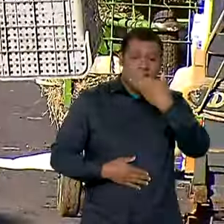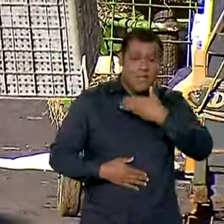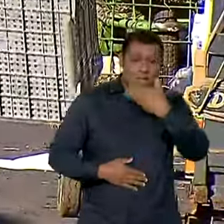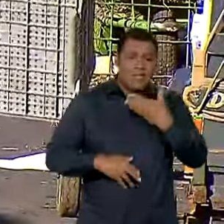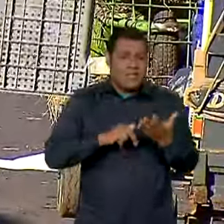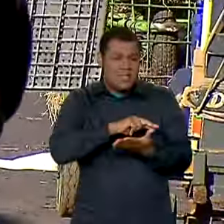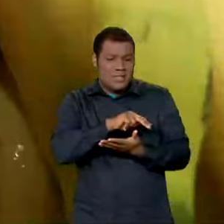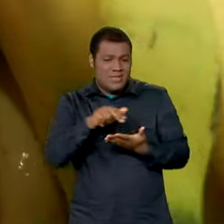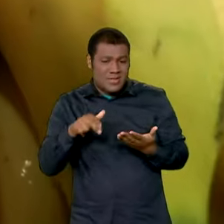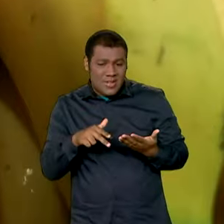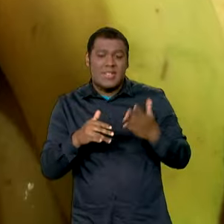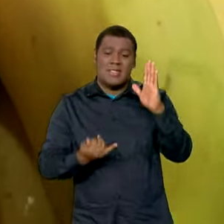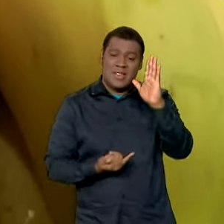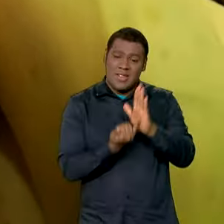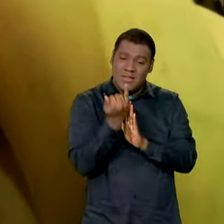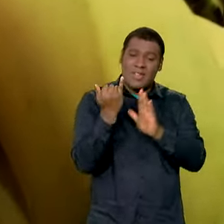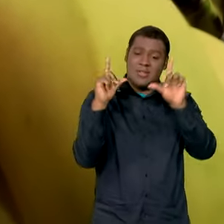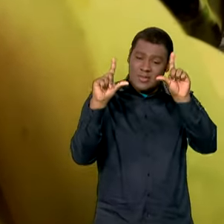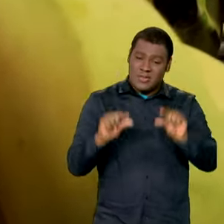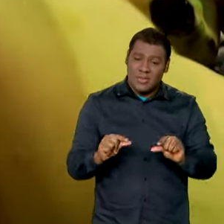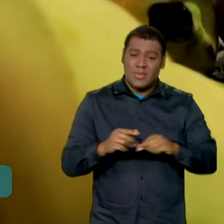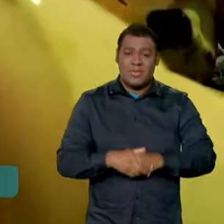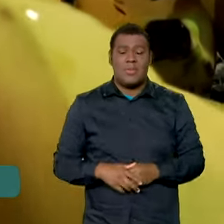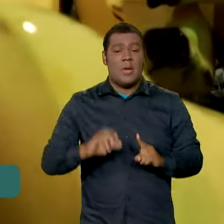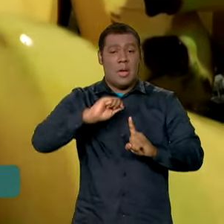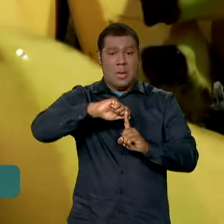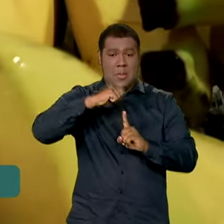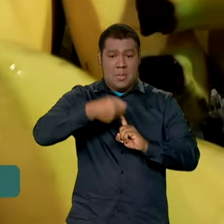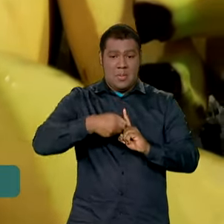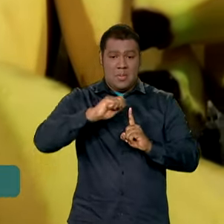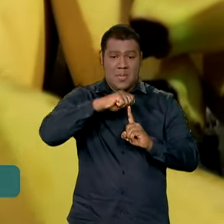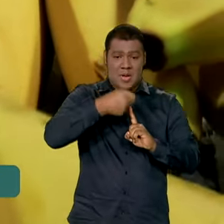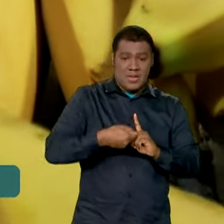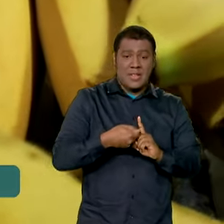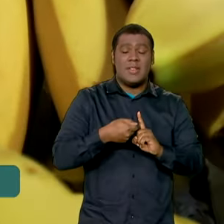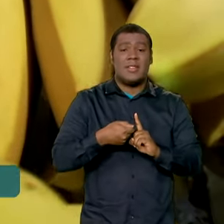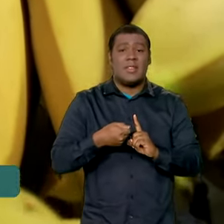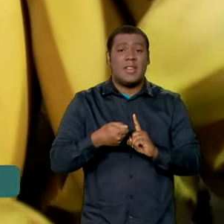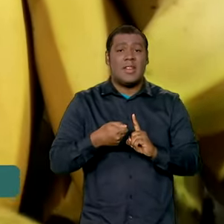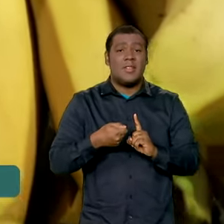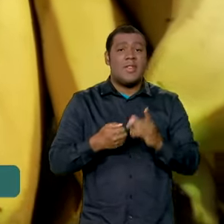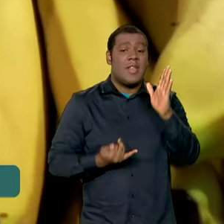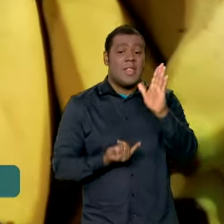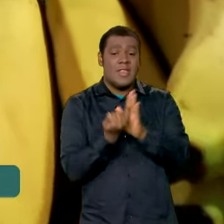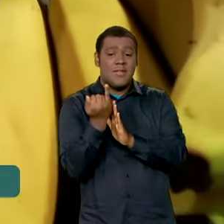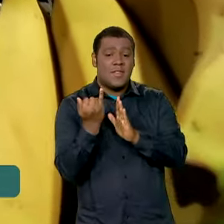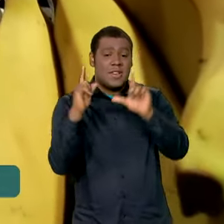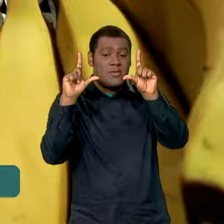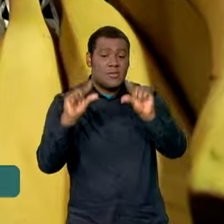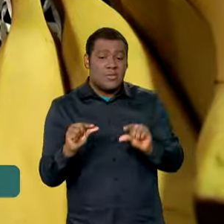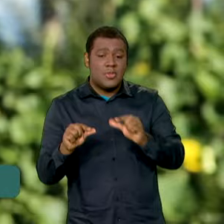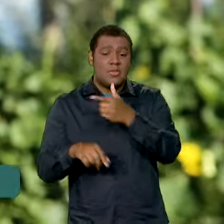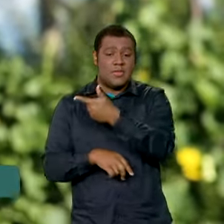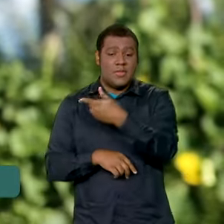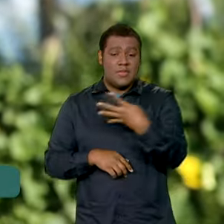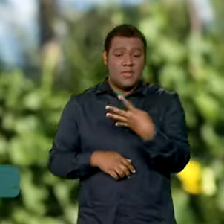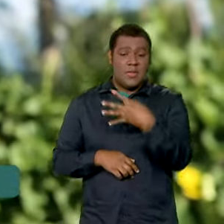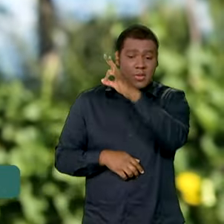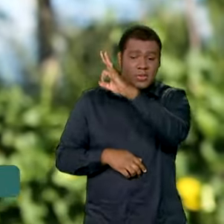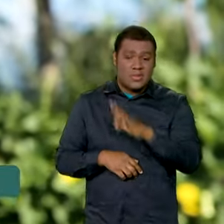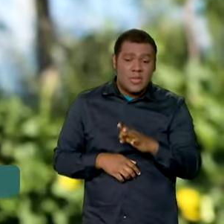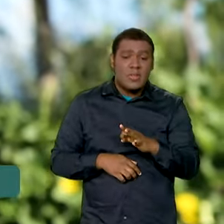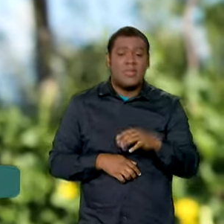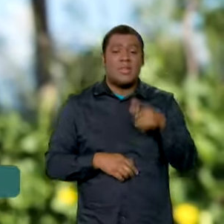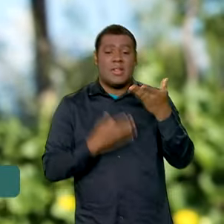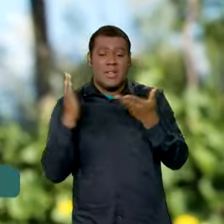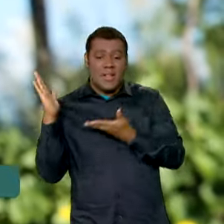a queda nos preços. Na média, a banana teve uma redução de 24,27% em maio. O mamão